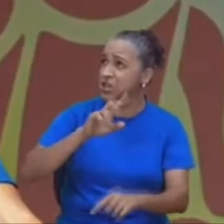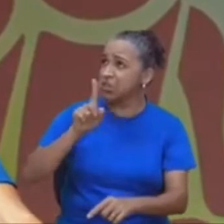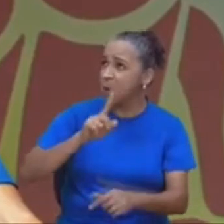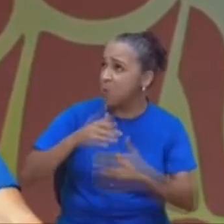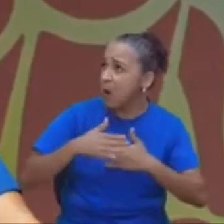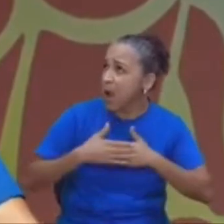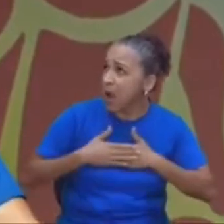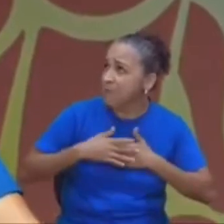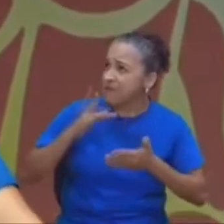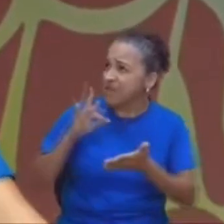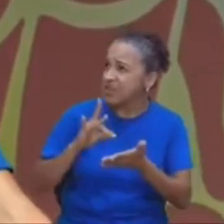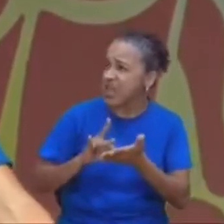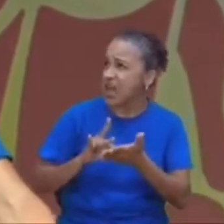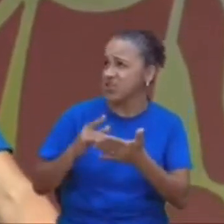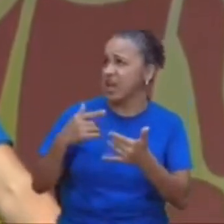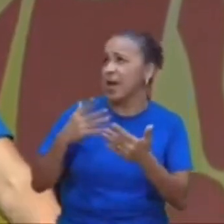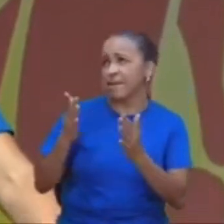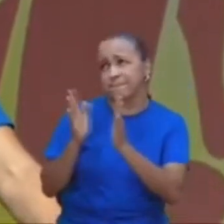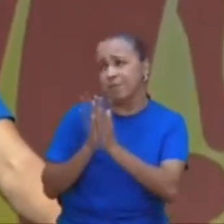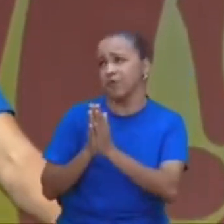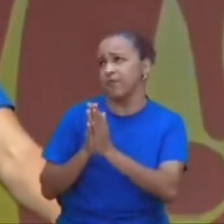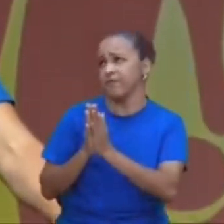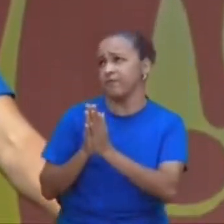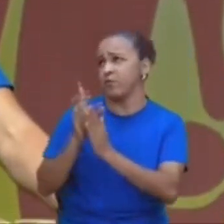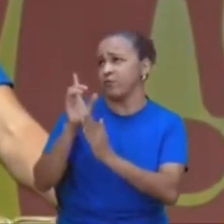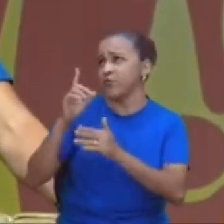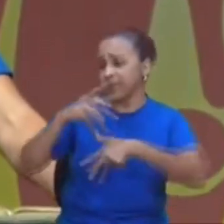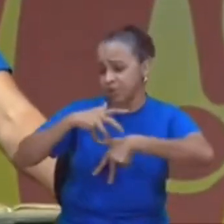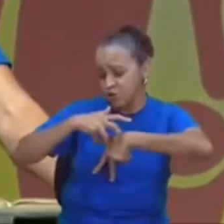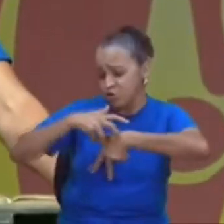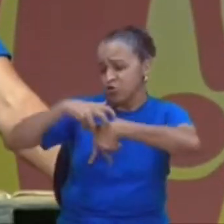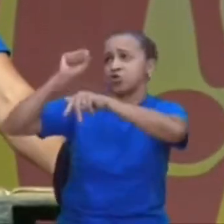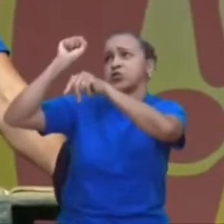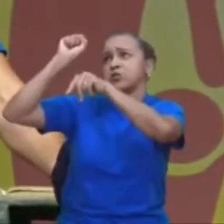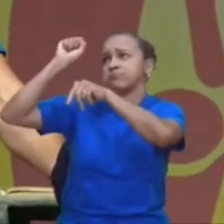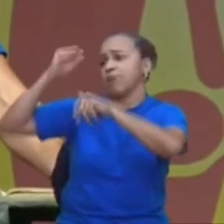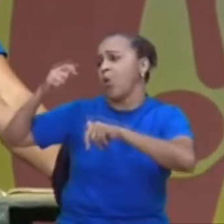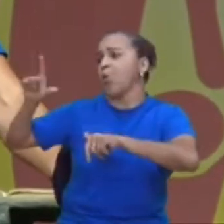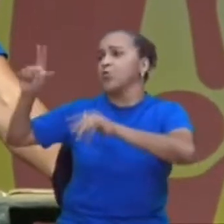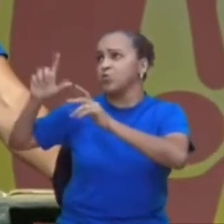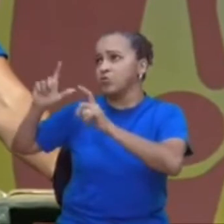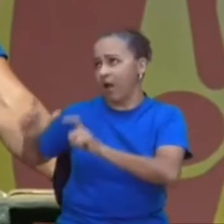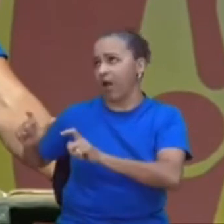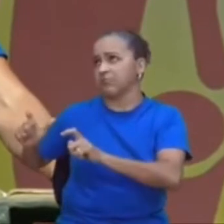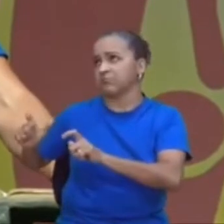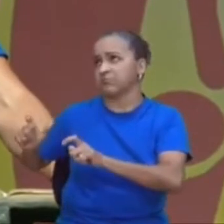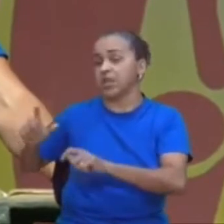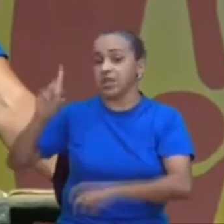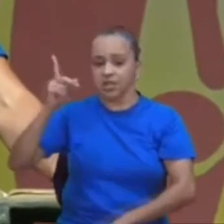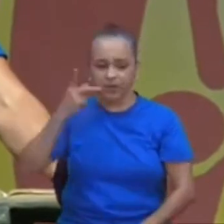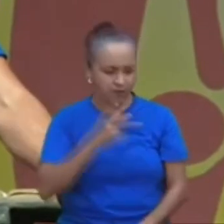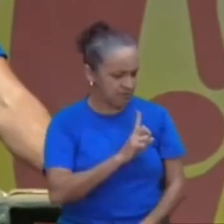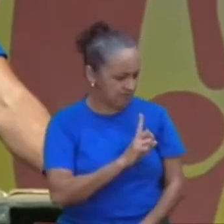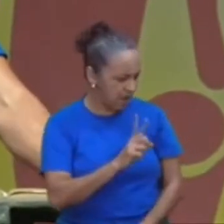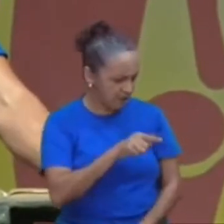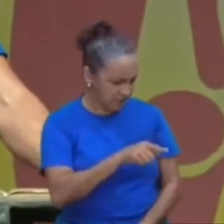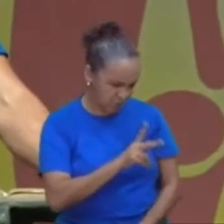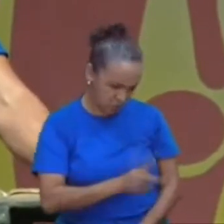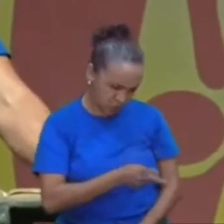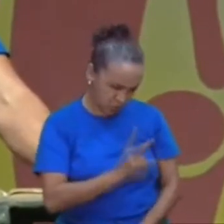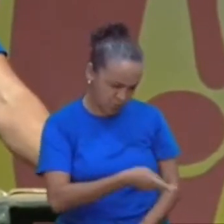verdadeira, então me tira daqui, e Deus já me disse várias vezes, esse era o lugar, para você estar,